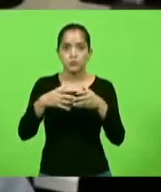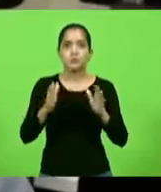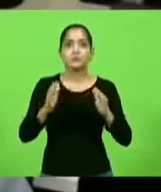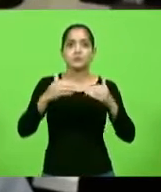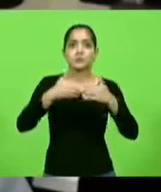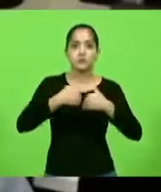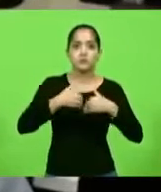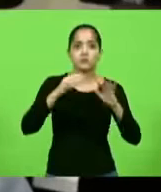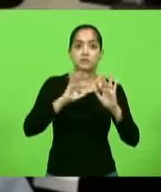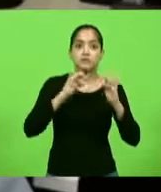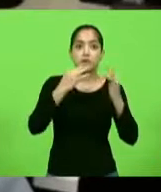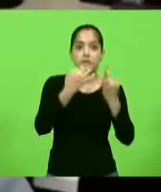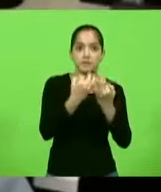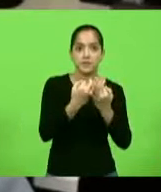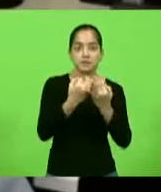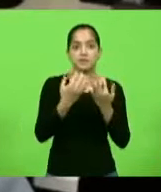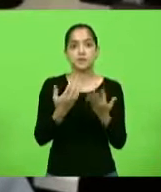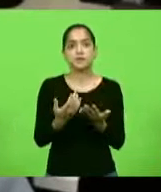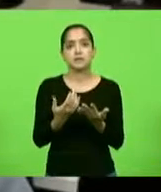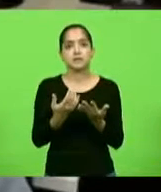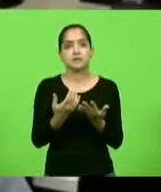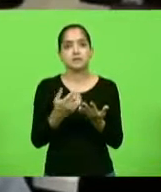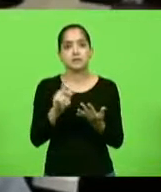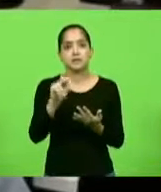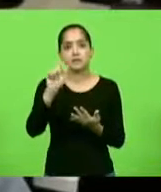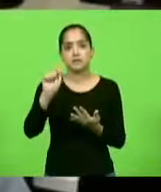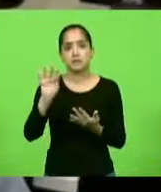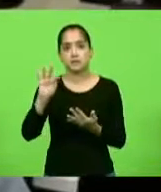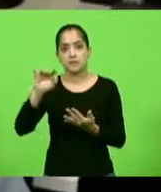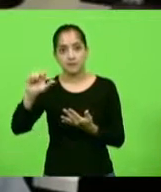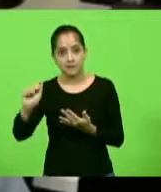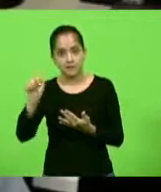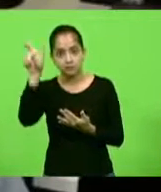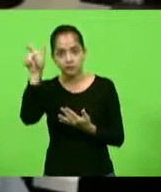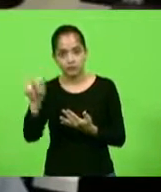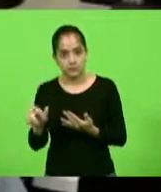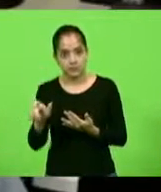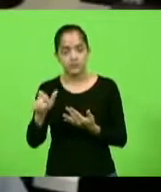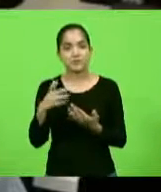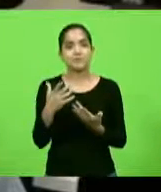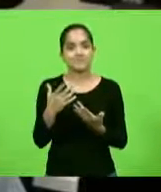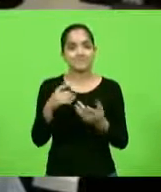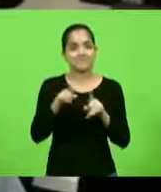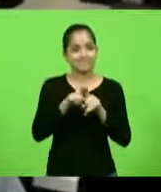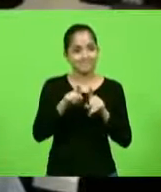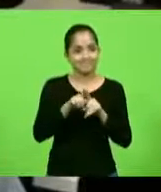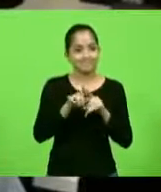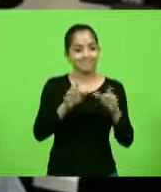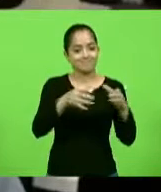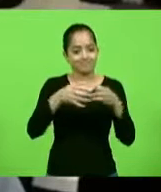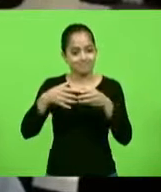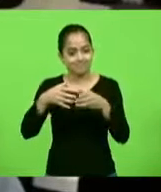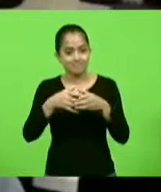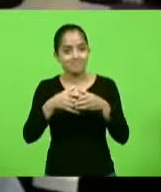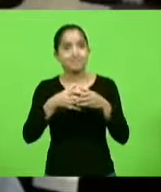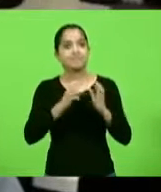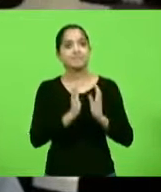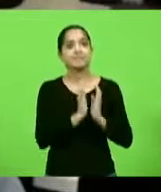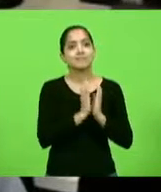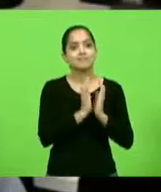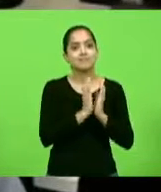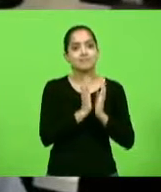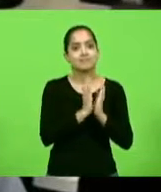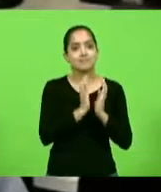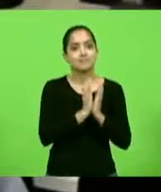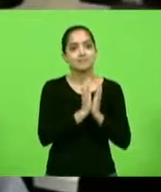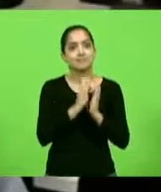as famílias, enfim, a Kátia Polhagen, as entidades que tratam, as APAES, a dona Alice Kirten, que é